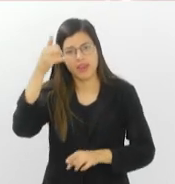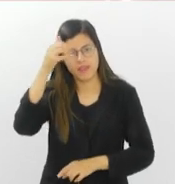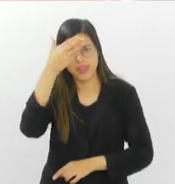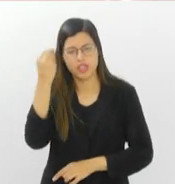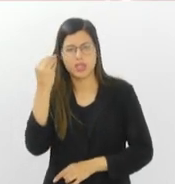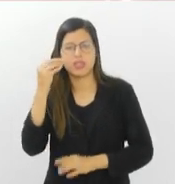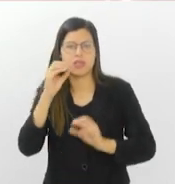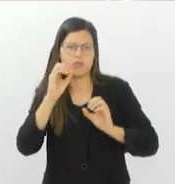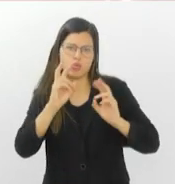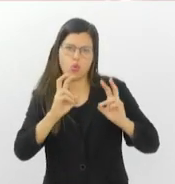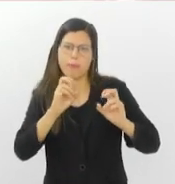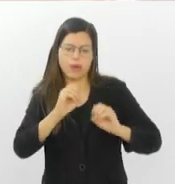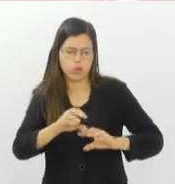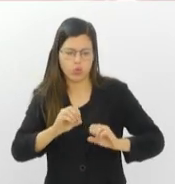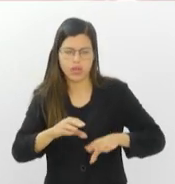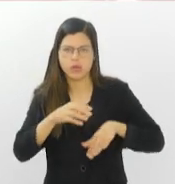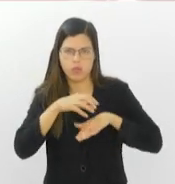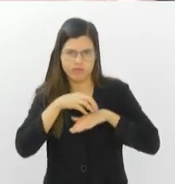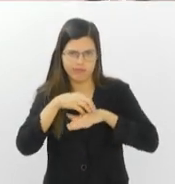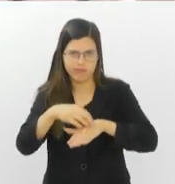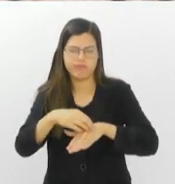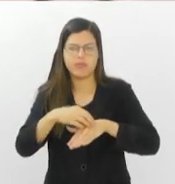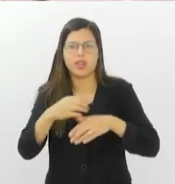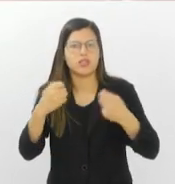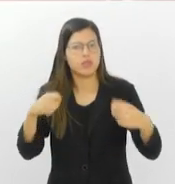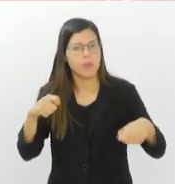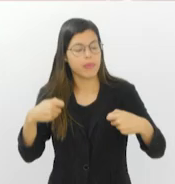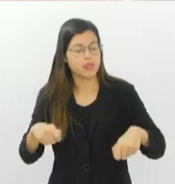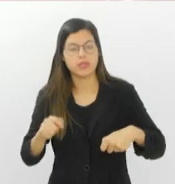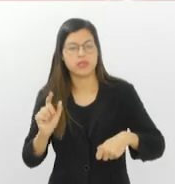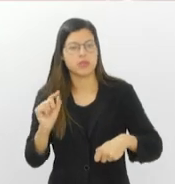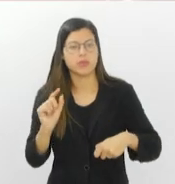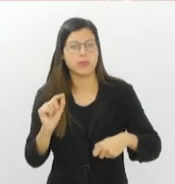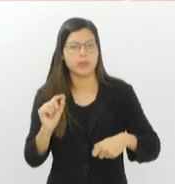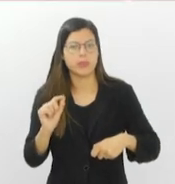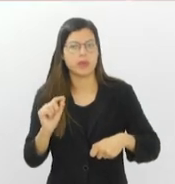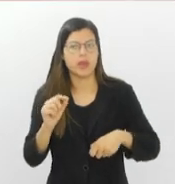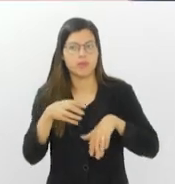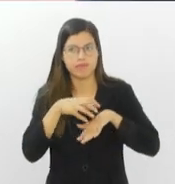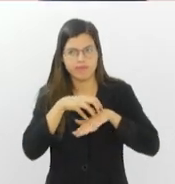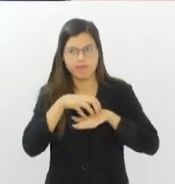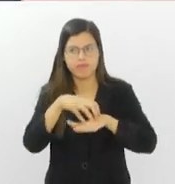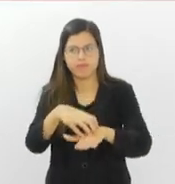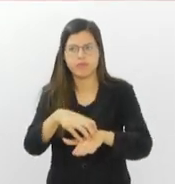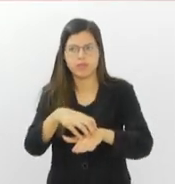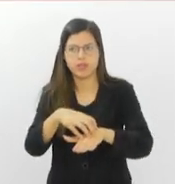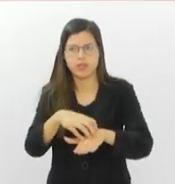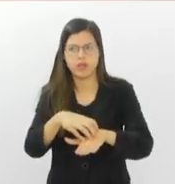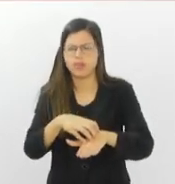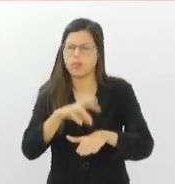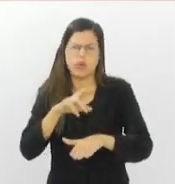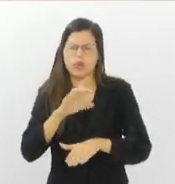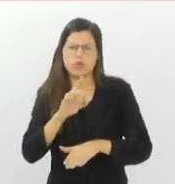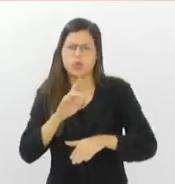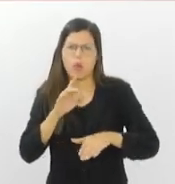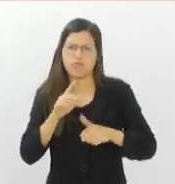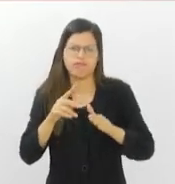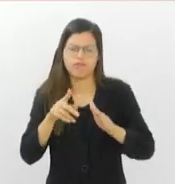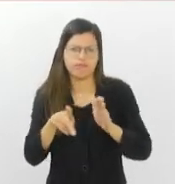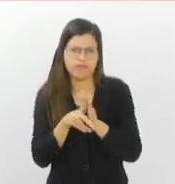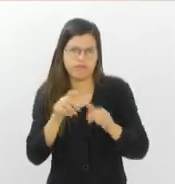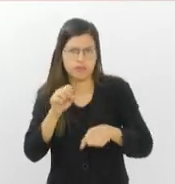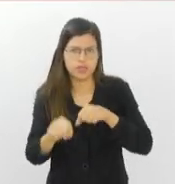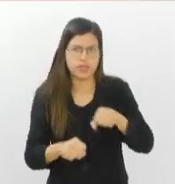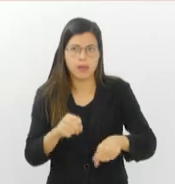educação no trânsito, né? A gente precisa muito de que a questão do trânsito, não só pela questão da bicicleta, passe pelas